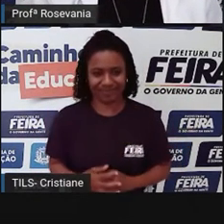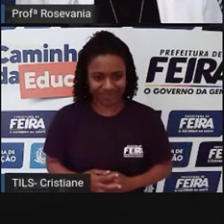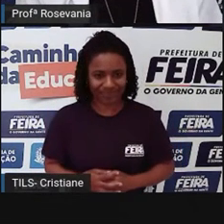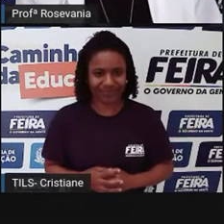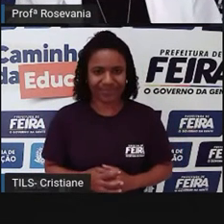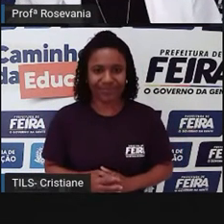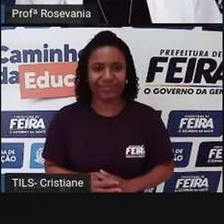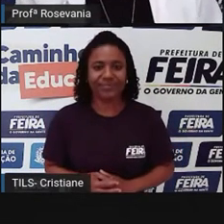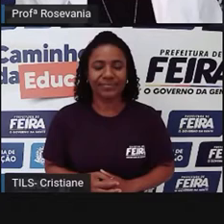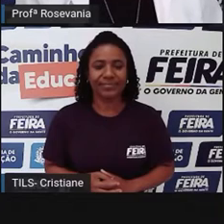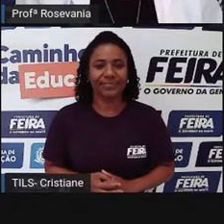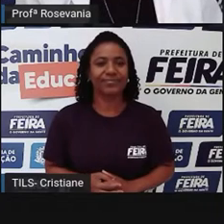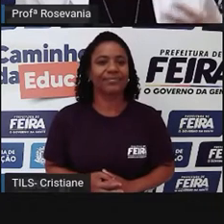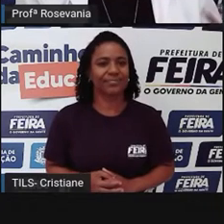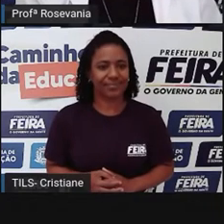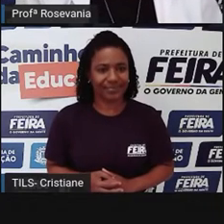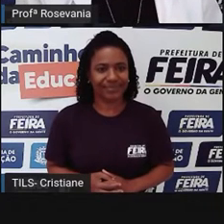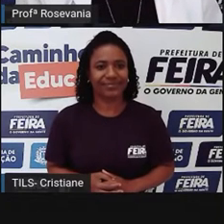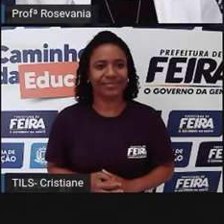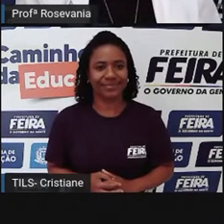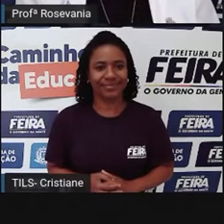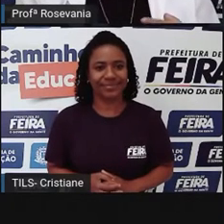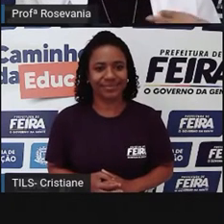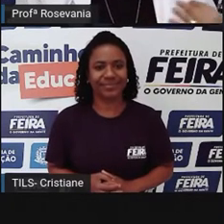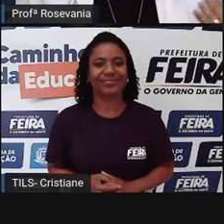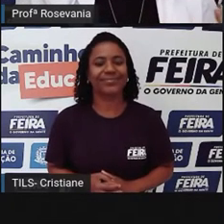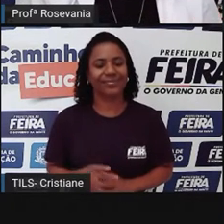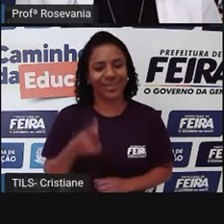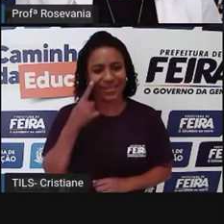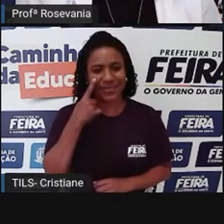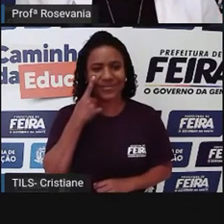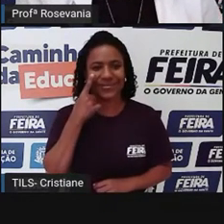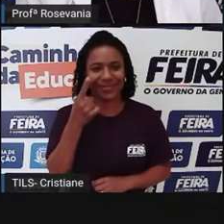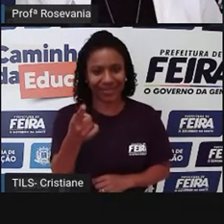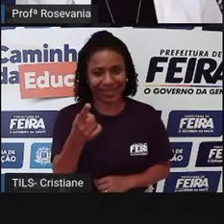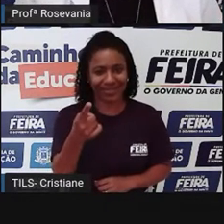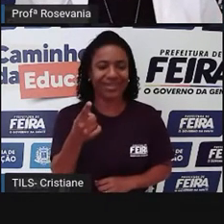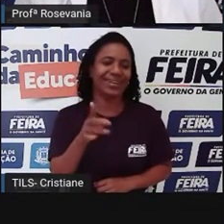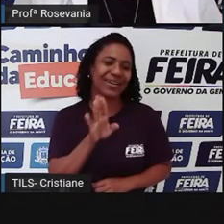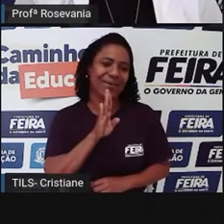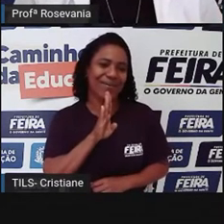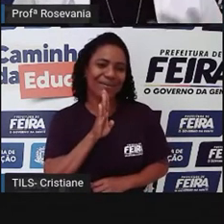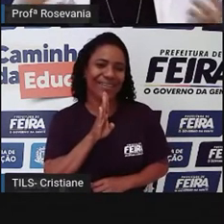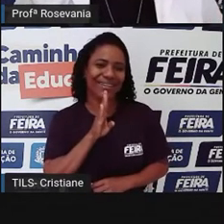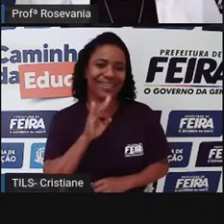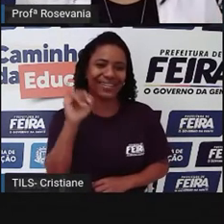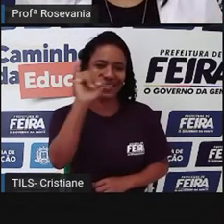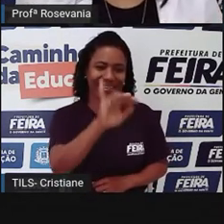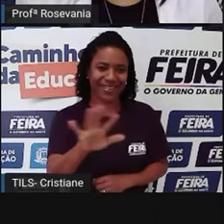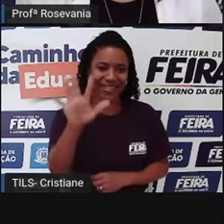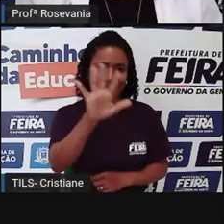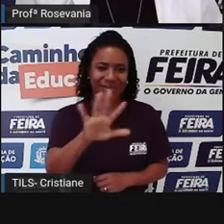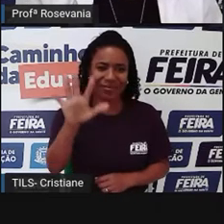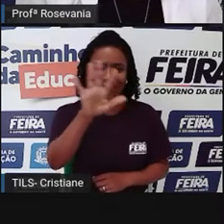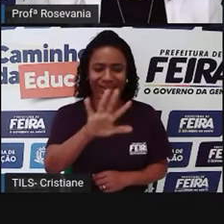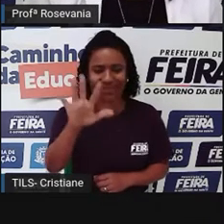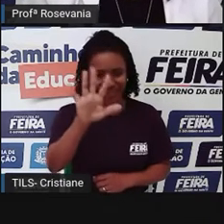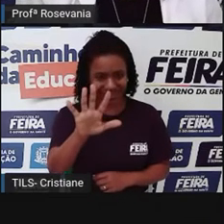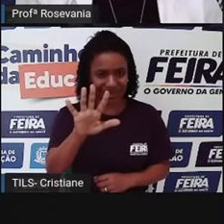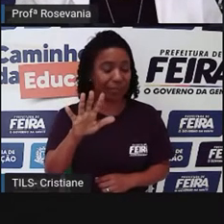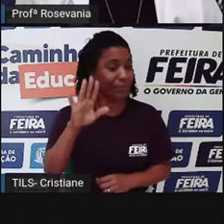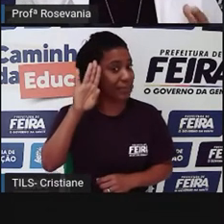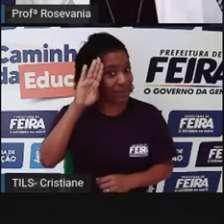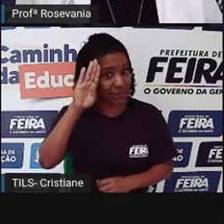Bom, esse já, já, digamos assim, figurinha tá alimbada, principalmente nos shoppings, que são as